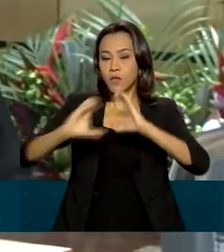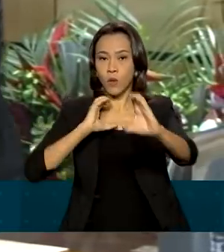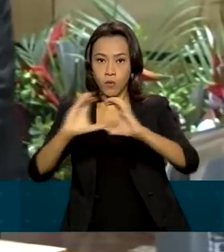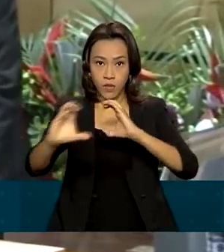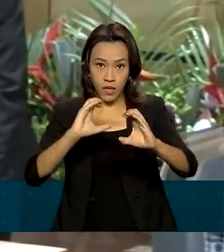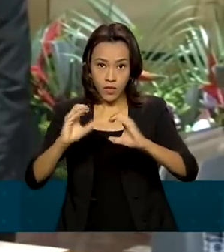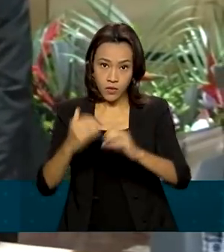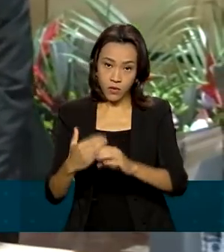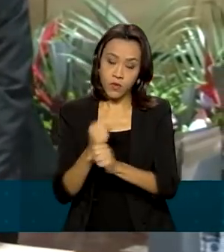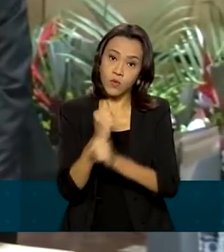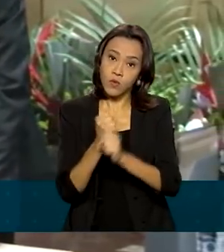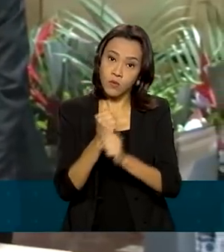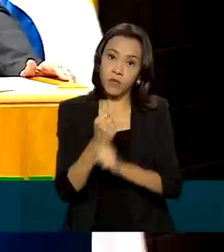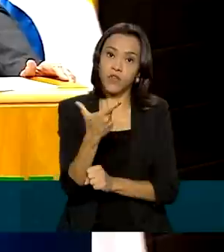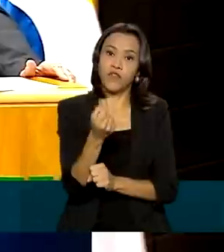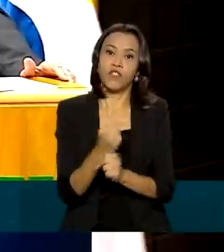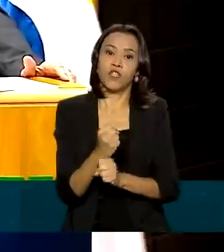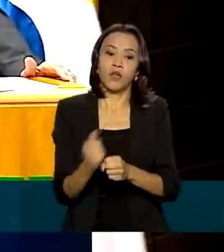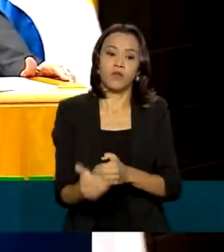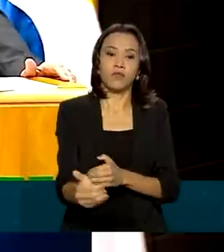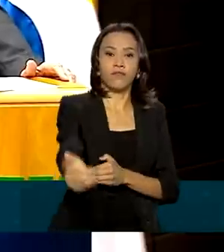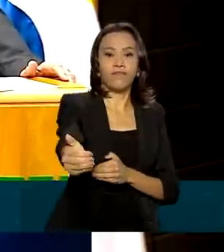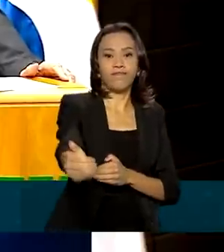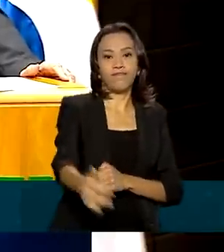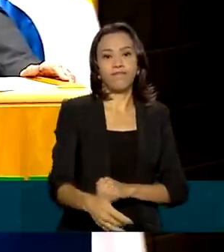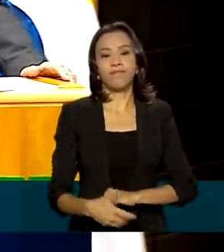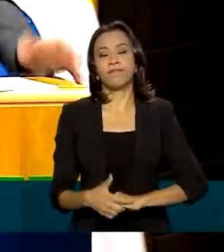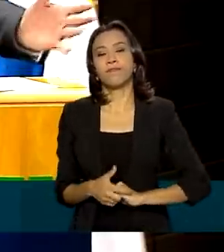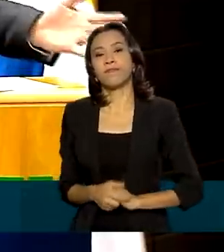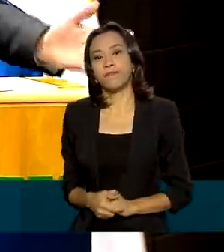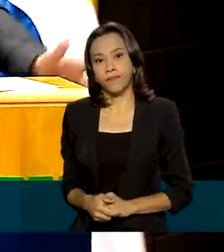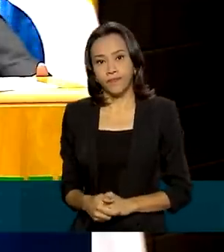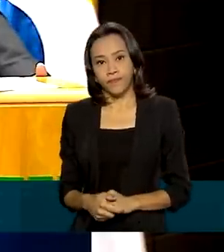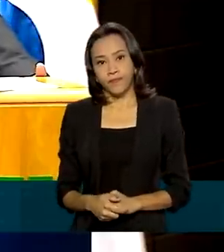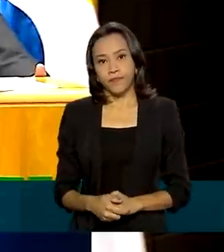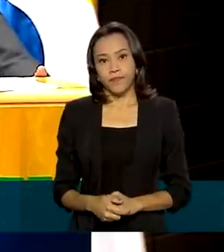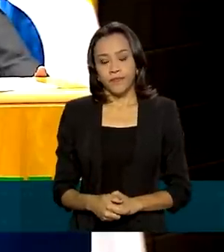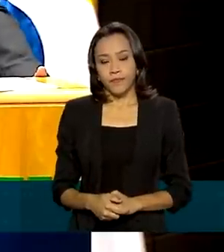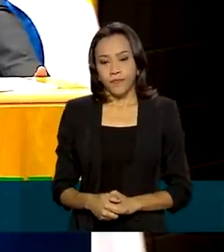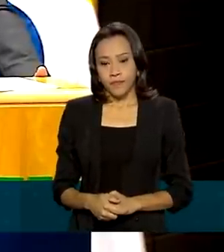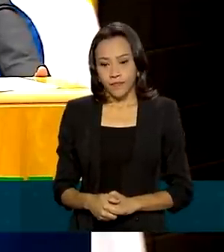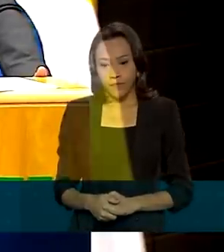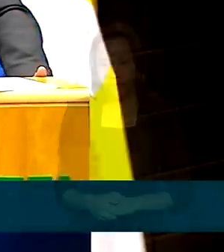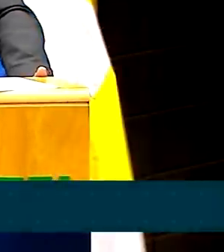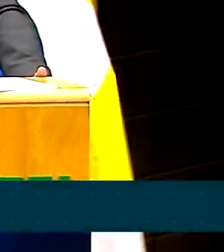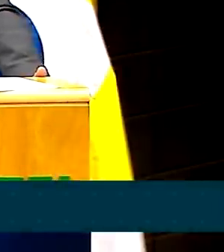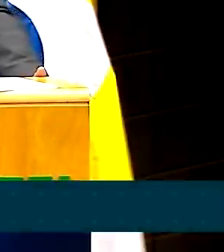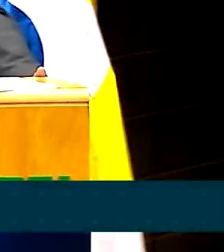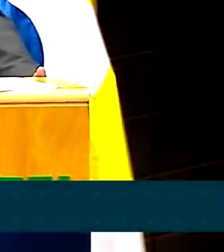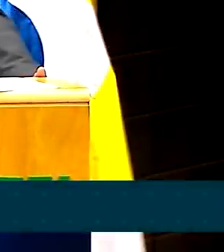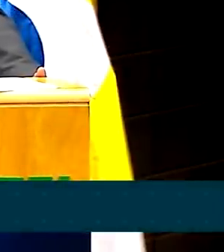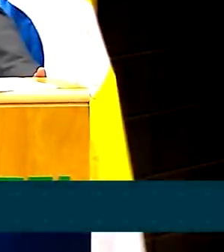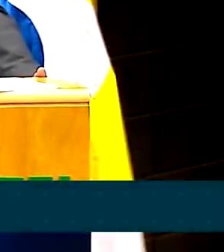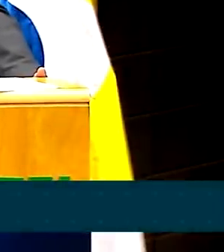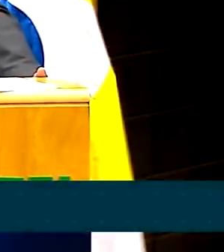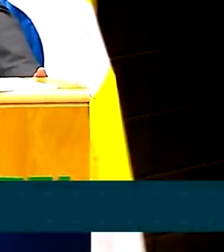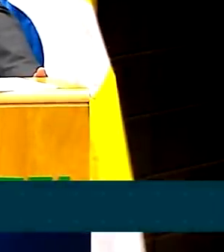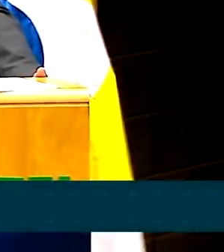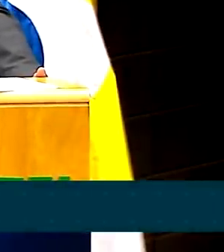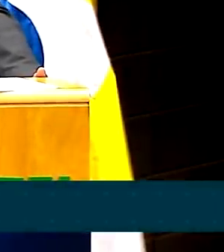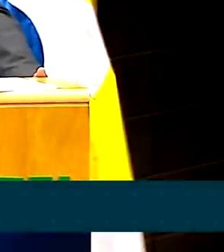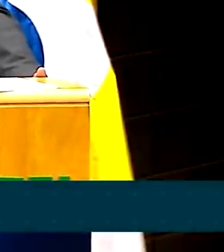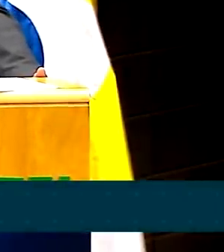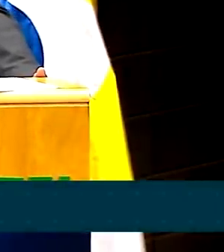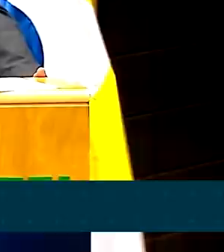nos próximos 20 anos. São quase 10 mil localidades pequenas que não têm internet, que vão ter internet.